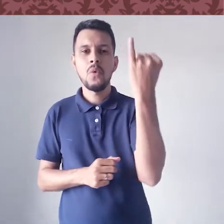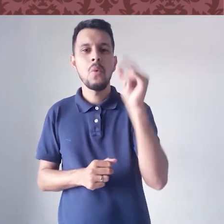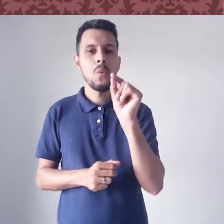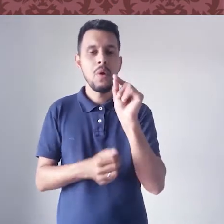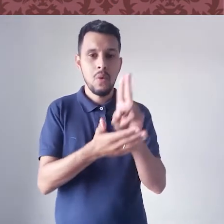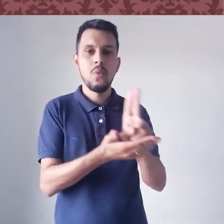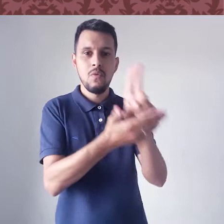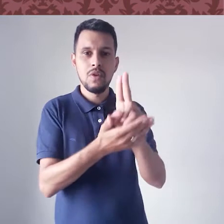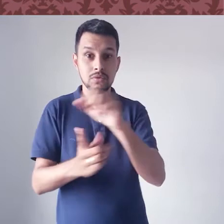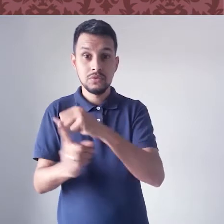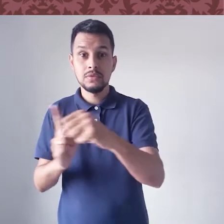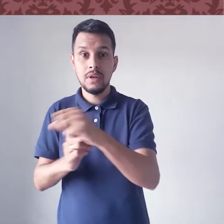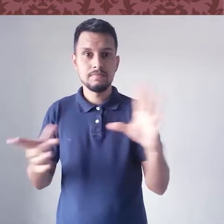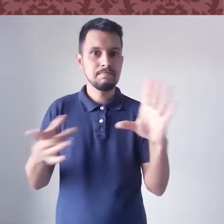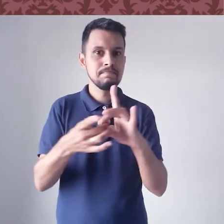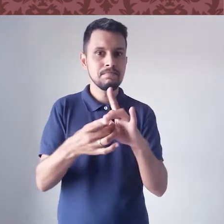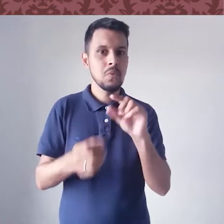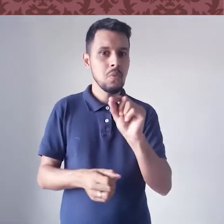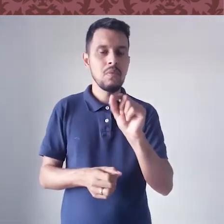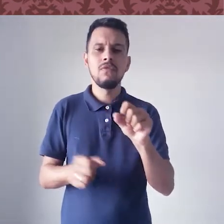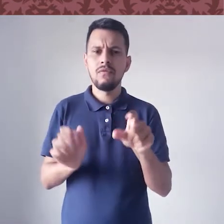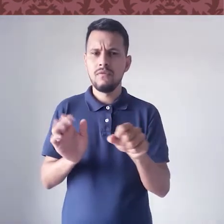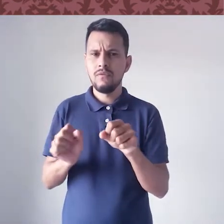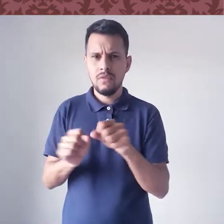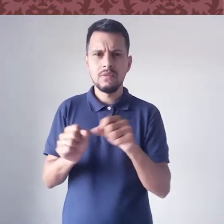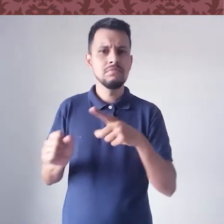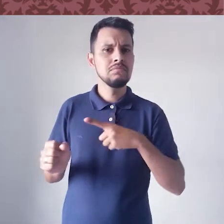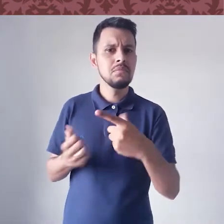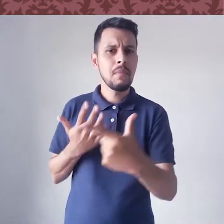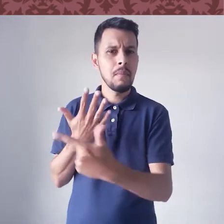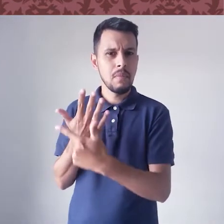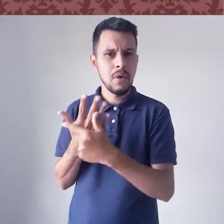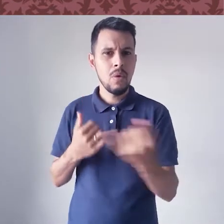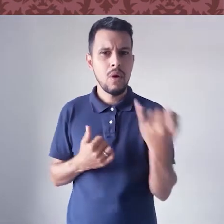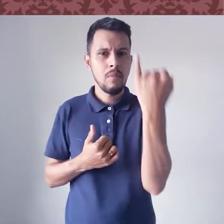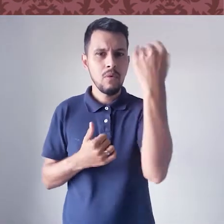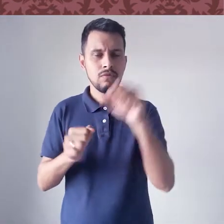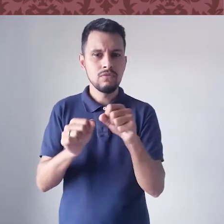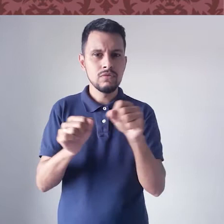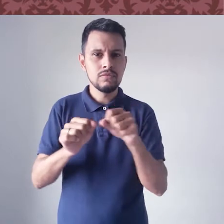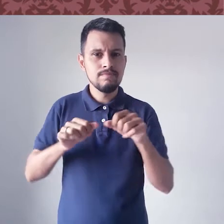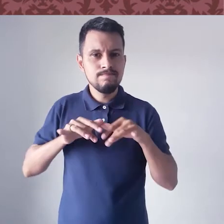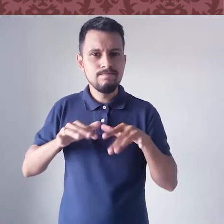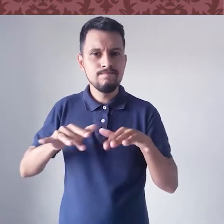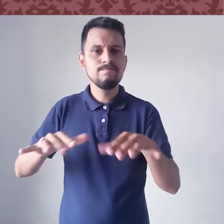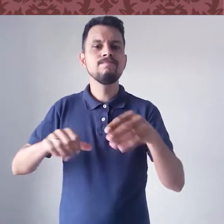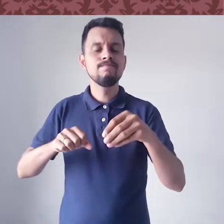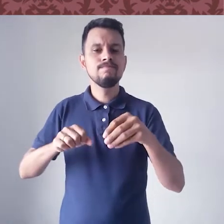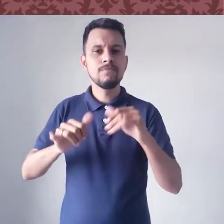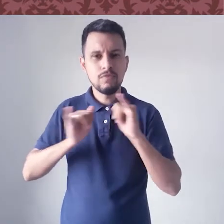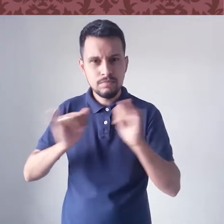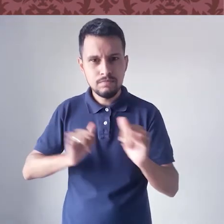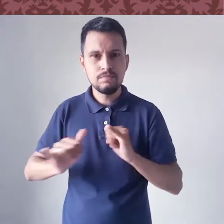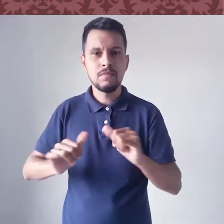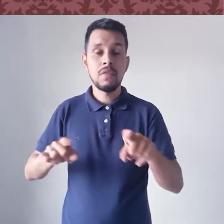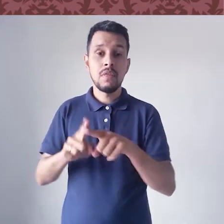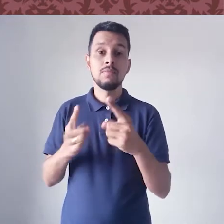universidade e a sociedade. A gente cumpre um papel muito importante nesse processo de divulgação e